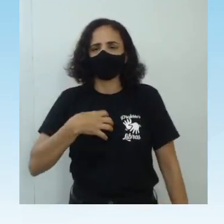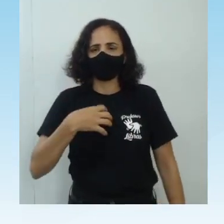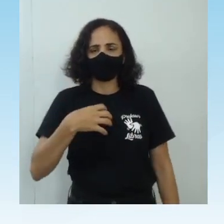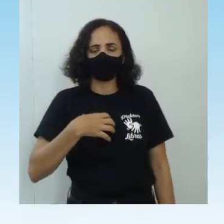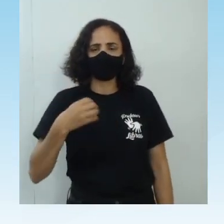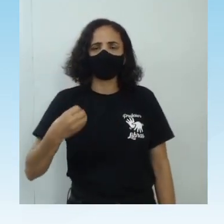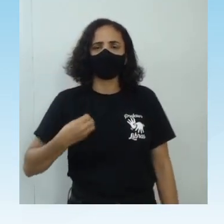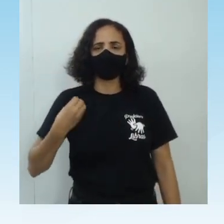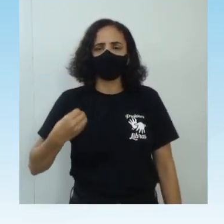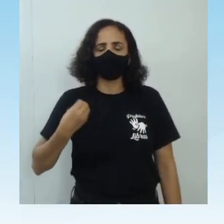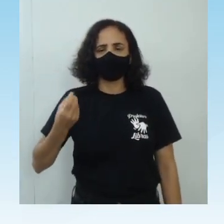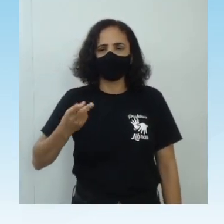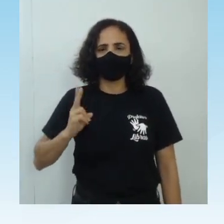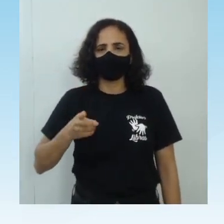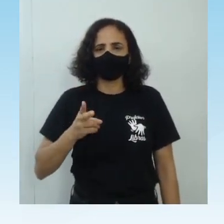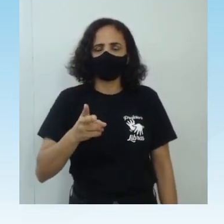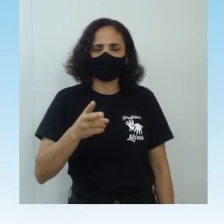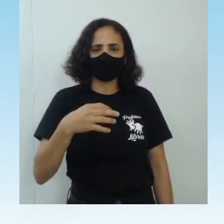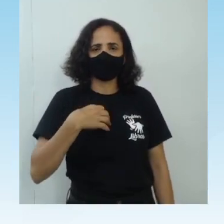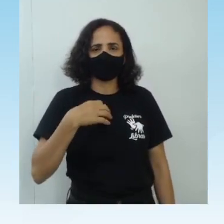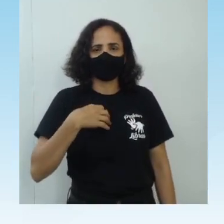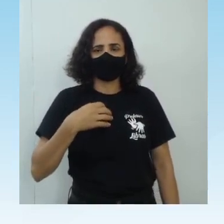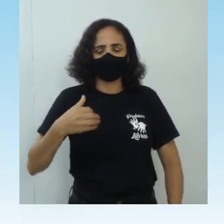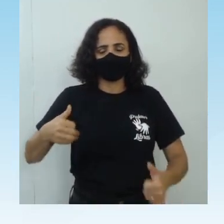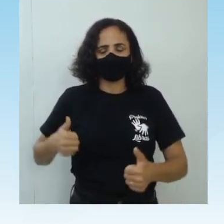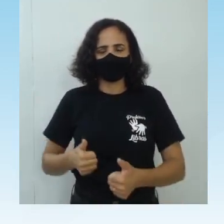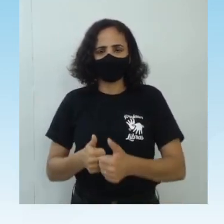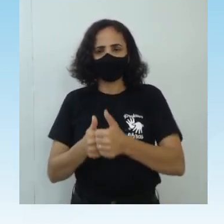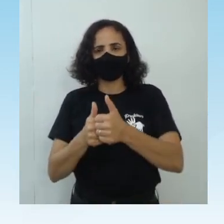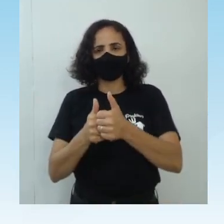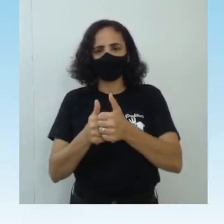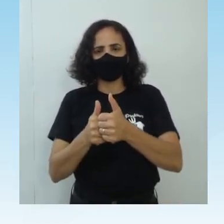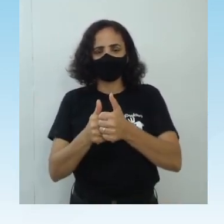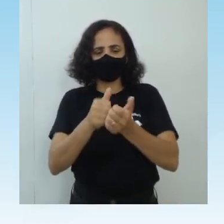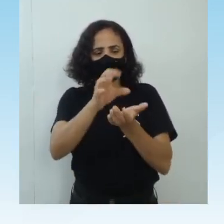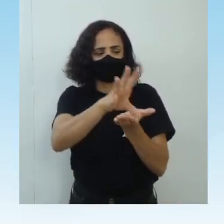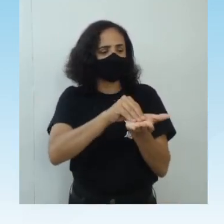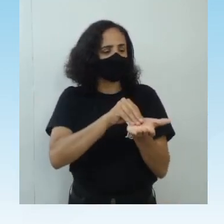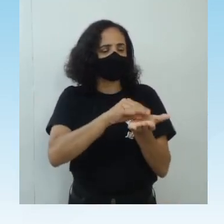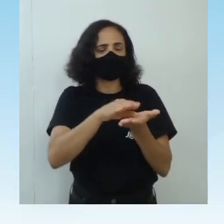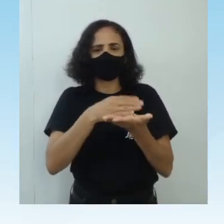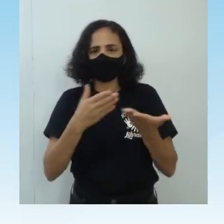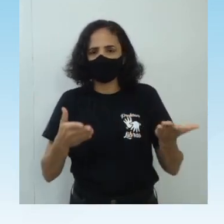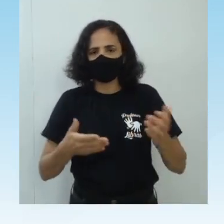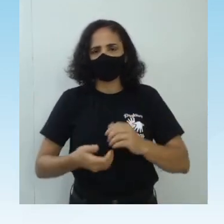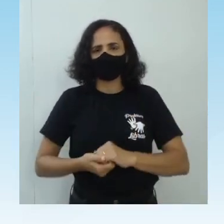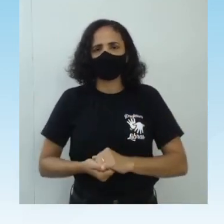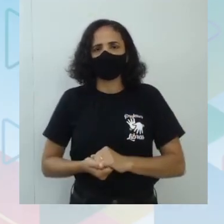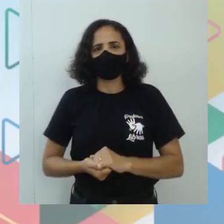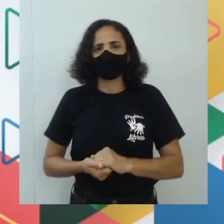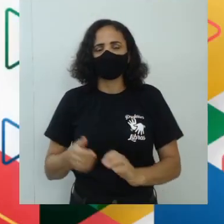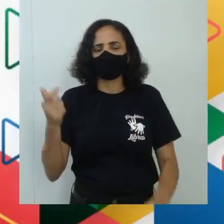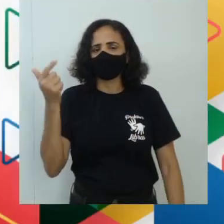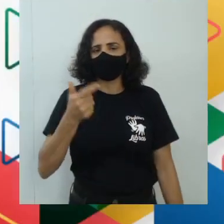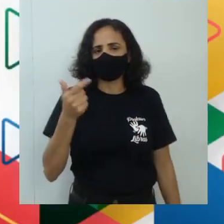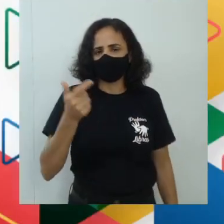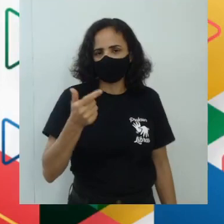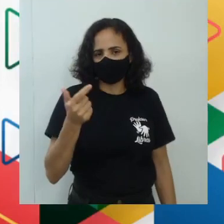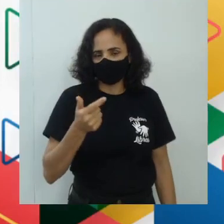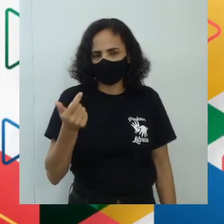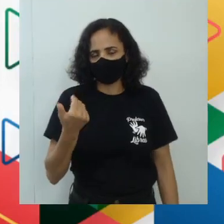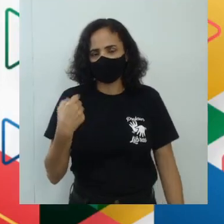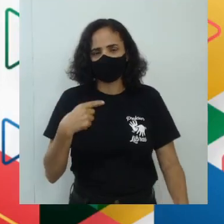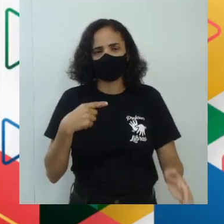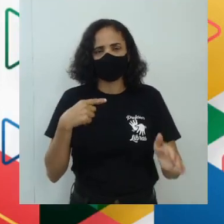viver e as pessoas vão seguir esse modo esse jeito de ser tá bom? Vamos à segunda pergunta vamos lá mais rápido